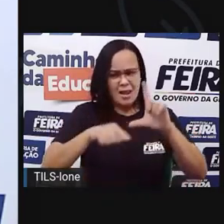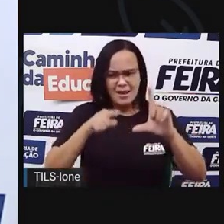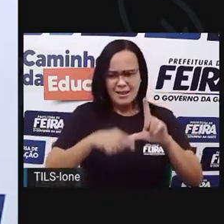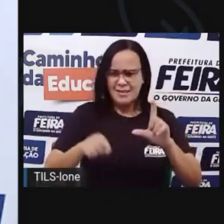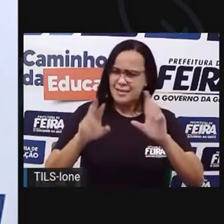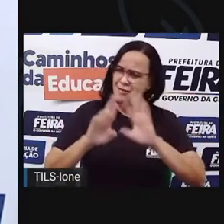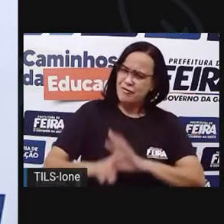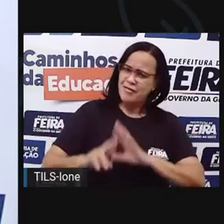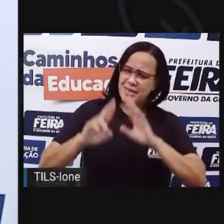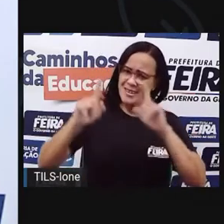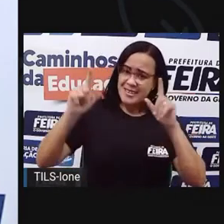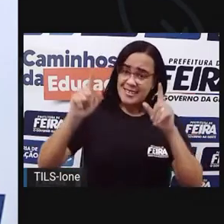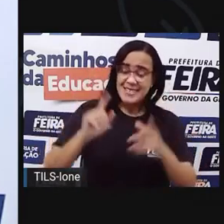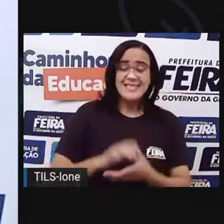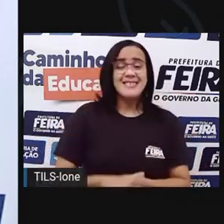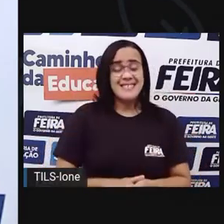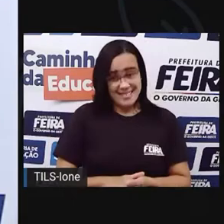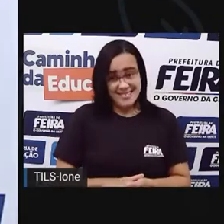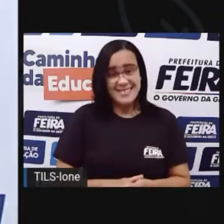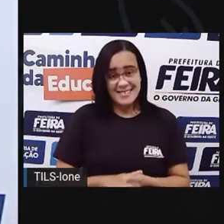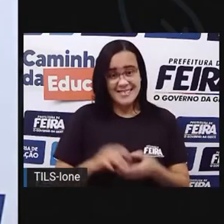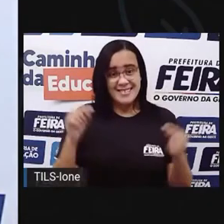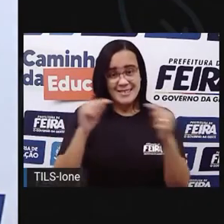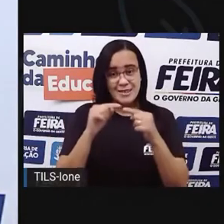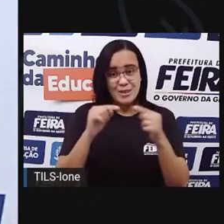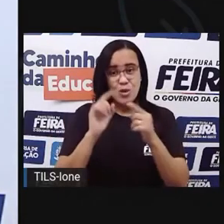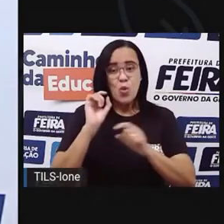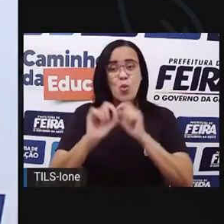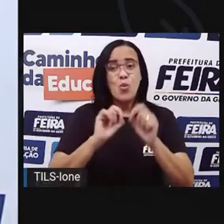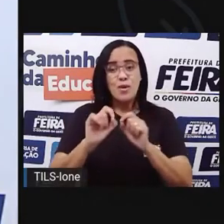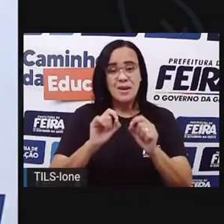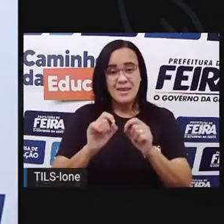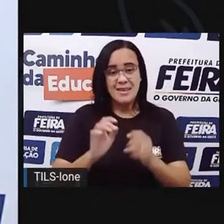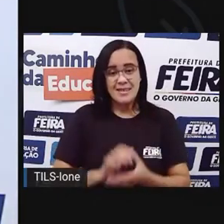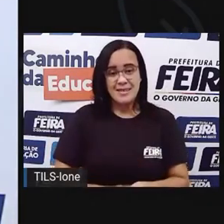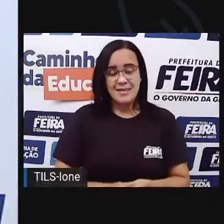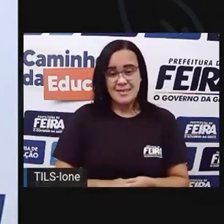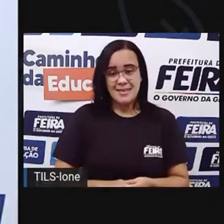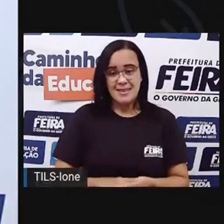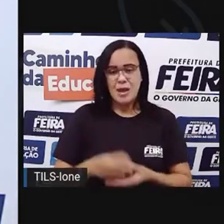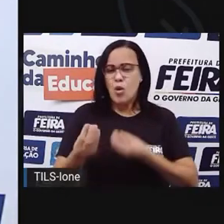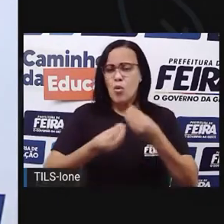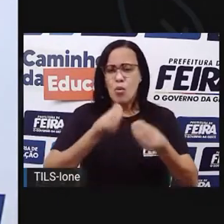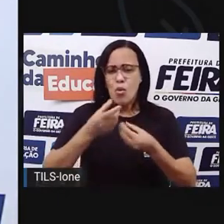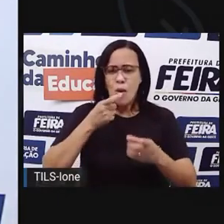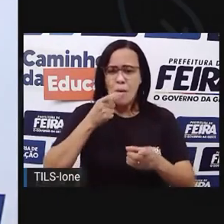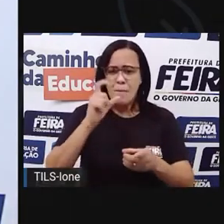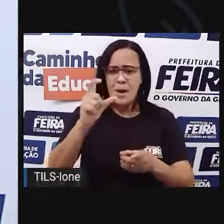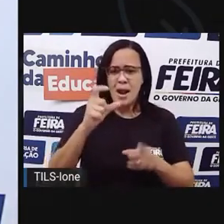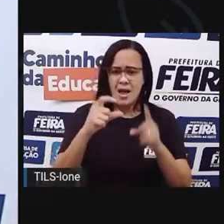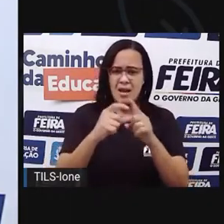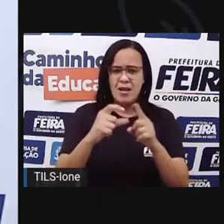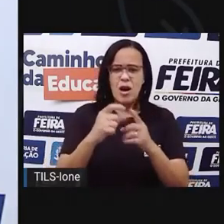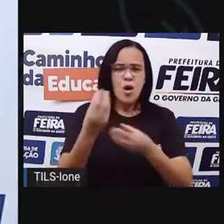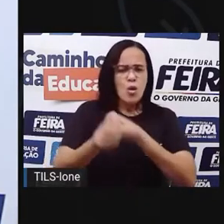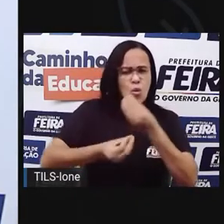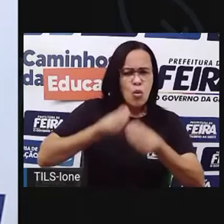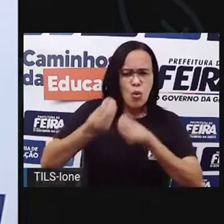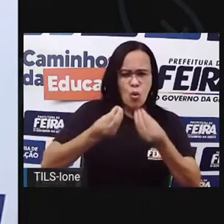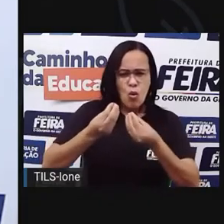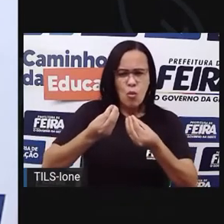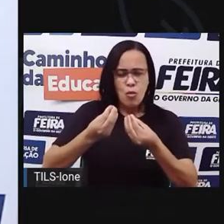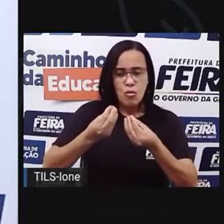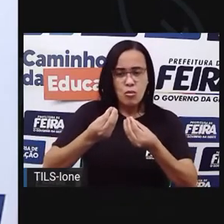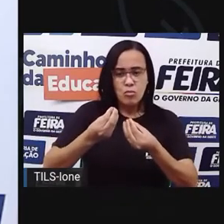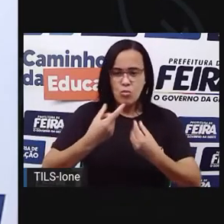para escrever esse livro. Então, aqui na capa a gente vê essa palavra aqui, como voo, essa frase aí, como voo, escrita